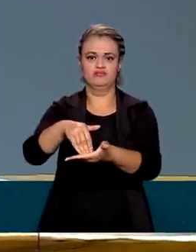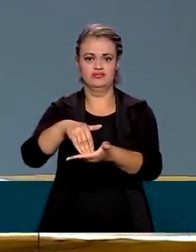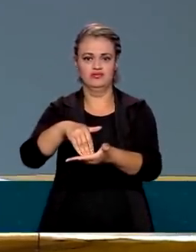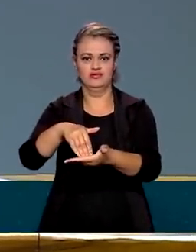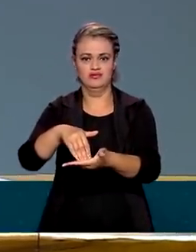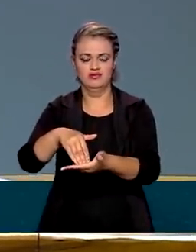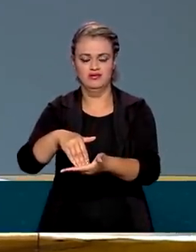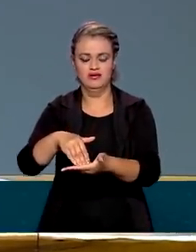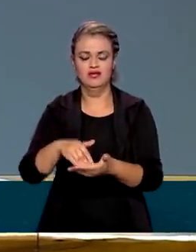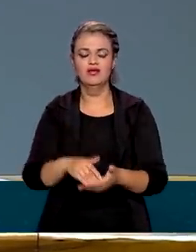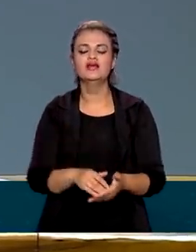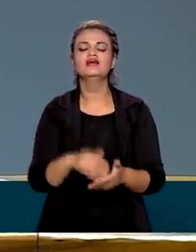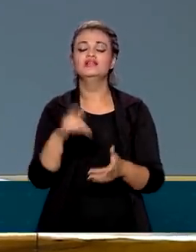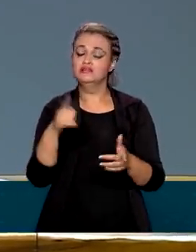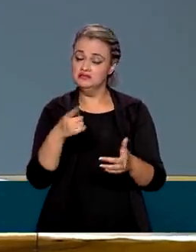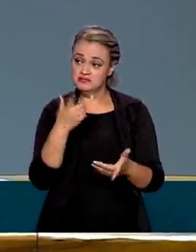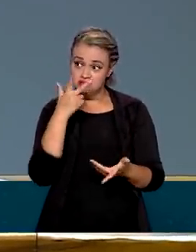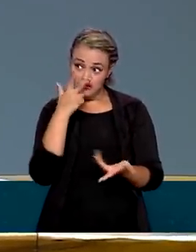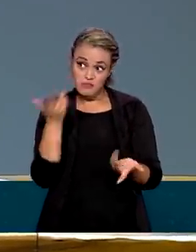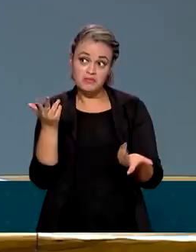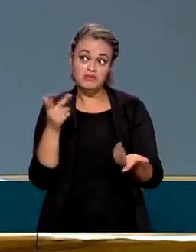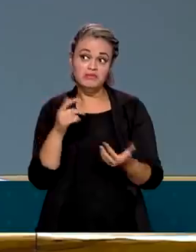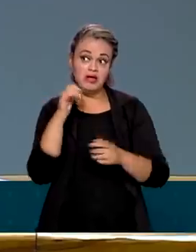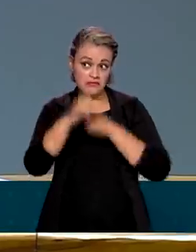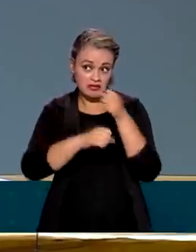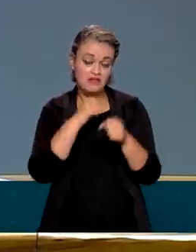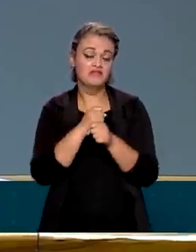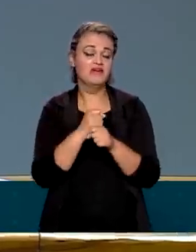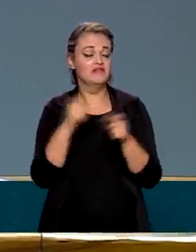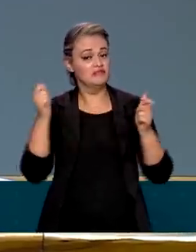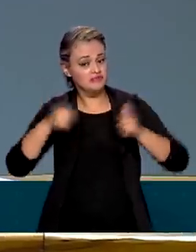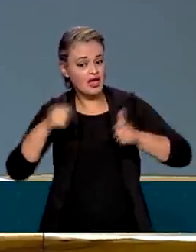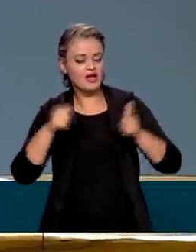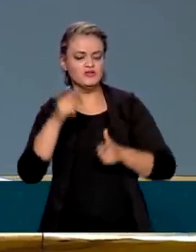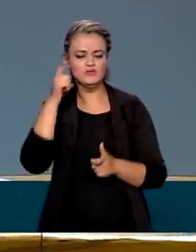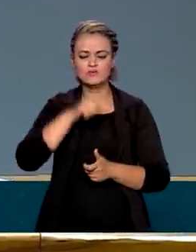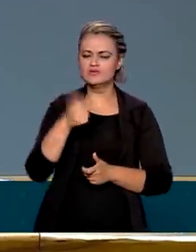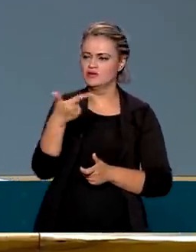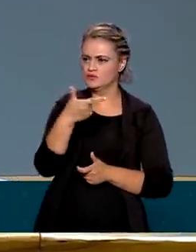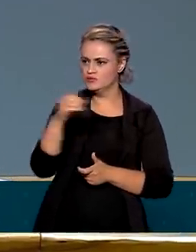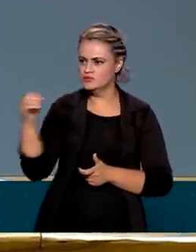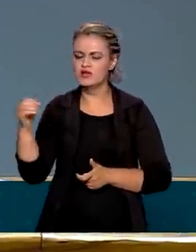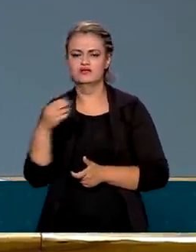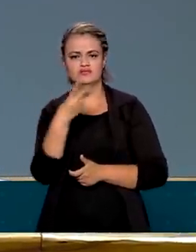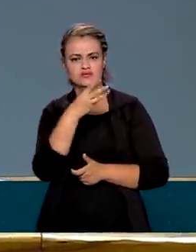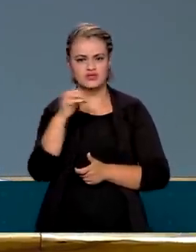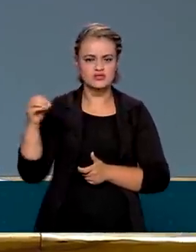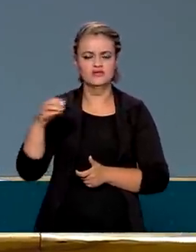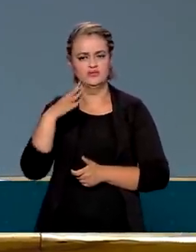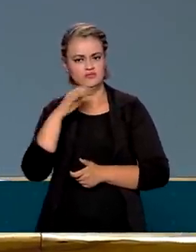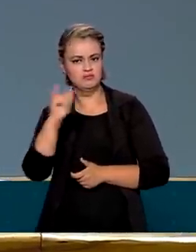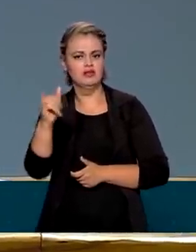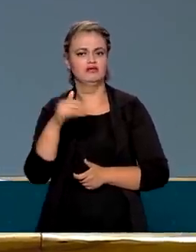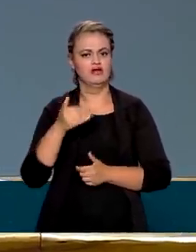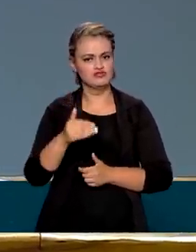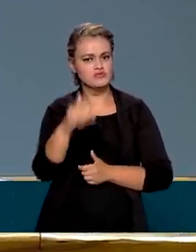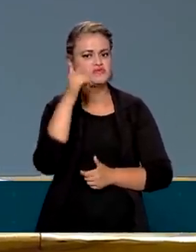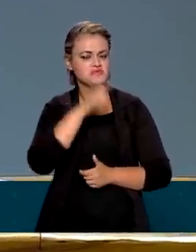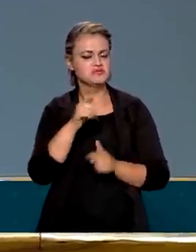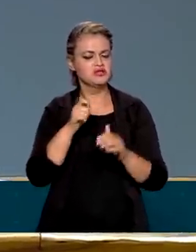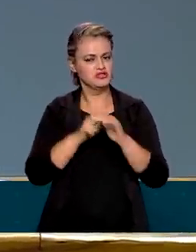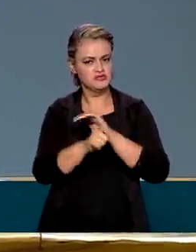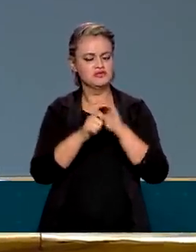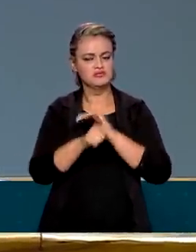é possível que no ano que vem nós consigamos mais 200, 300 bilhões de